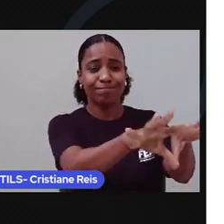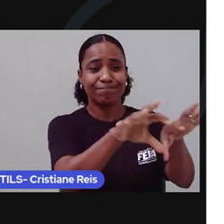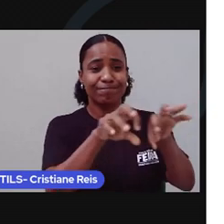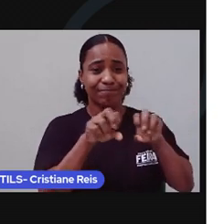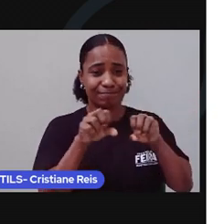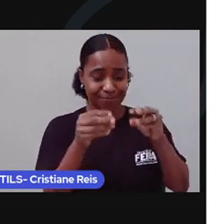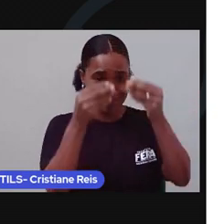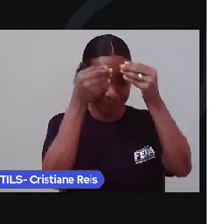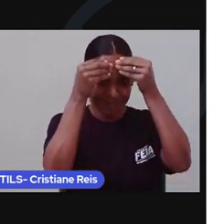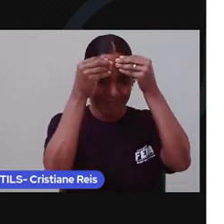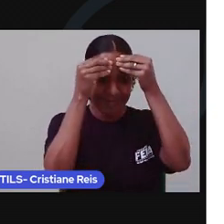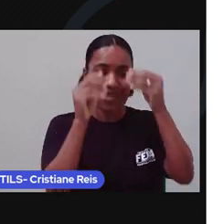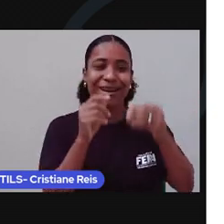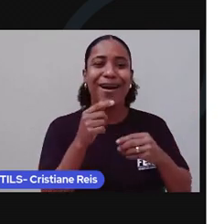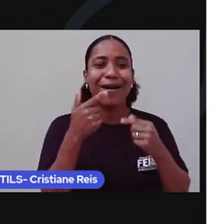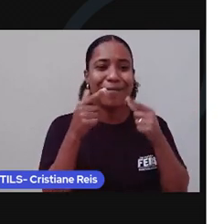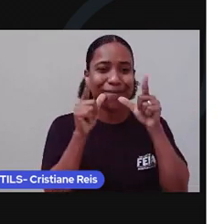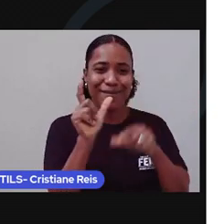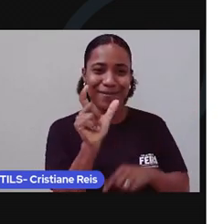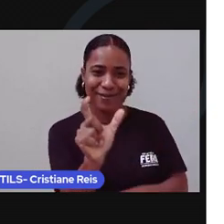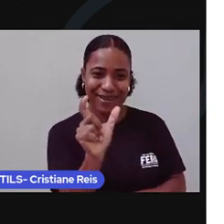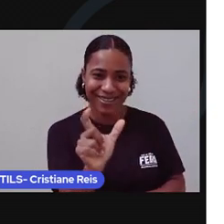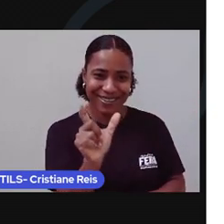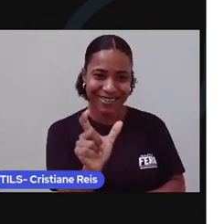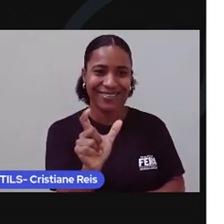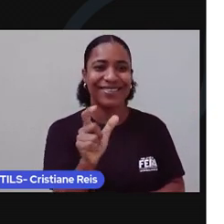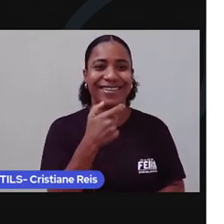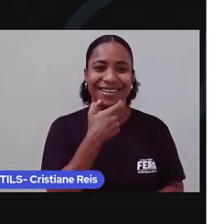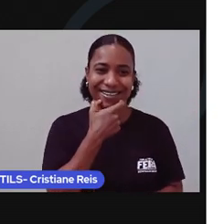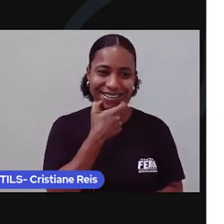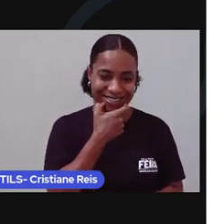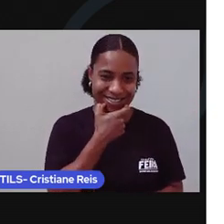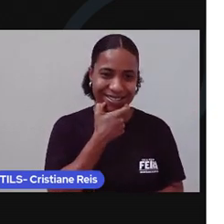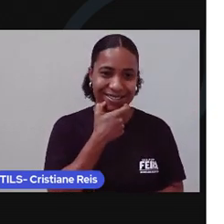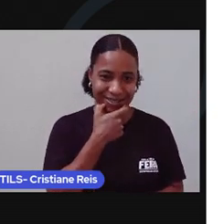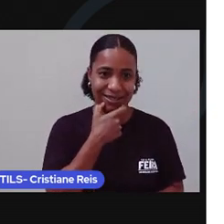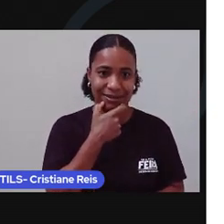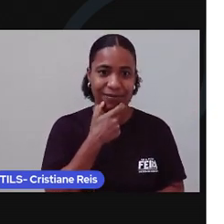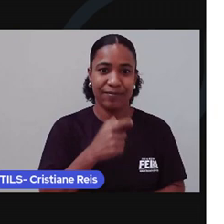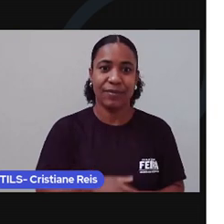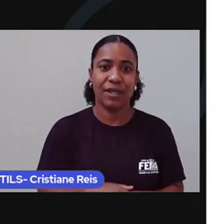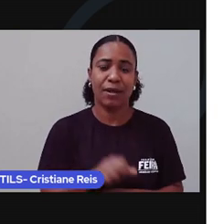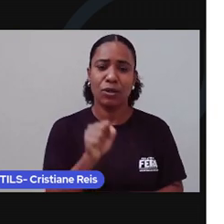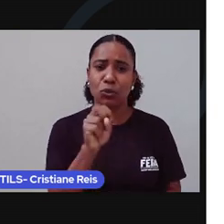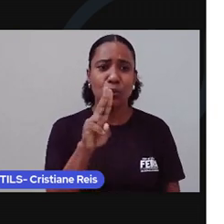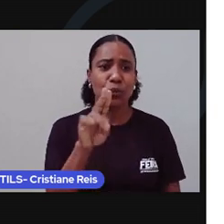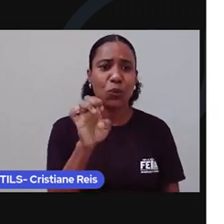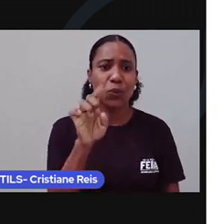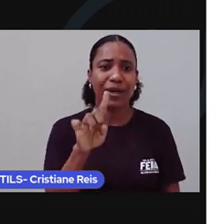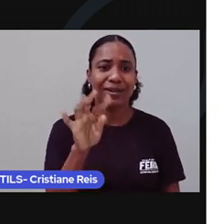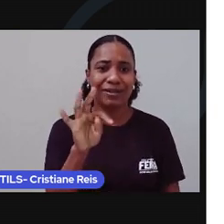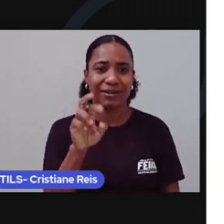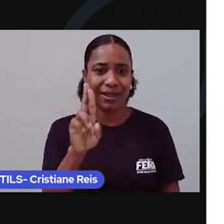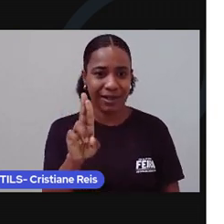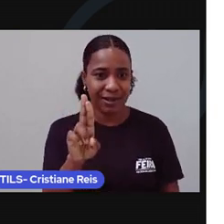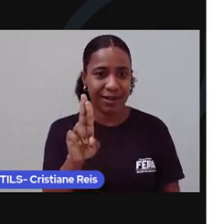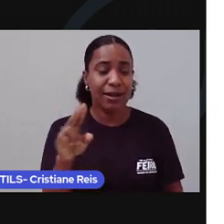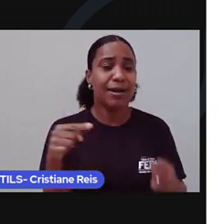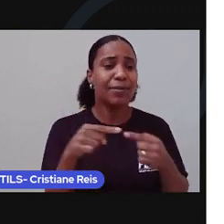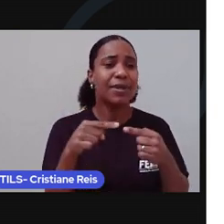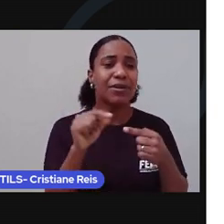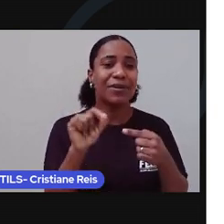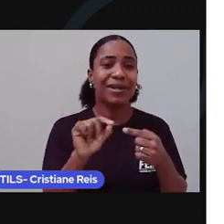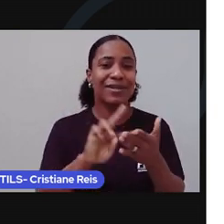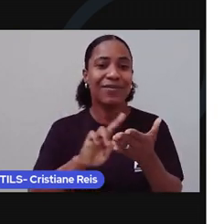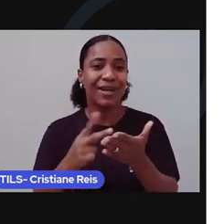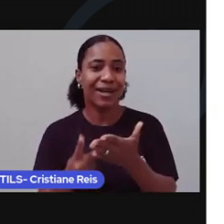para a língua portuguesa. A título de curiosidade, suéter é a composição de sweat, que